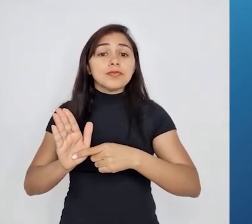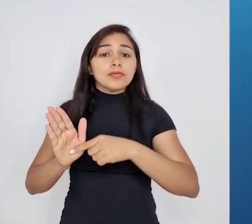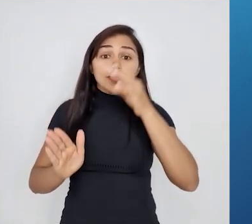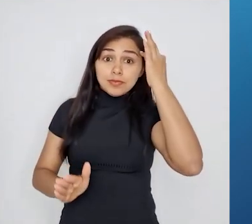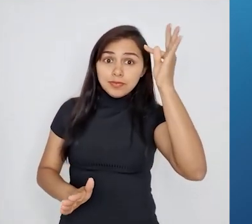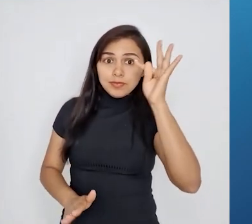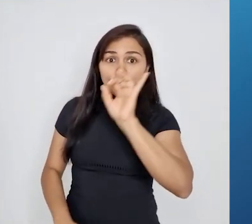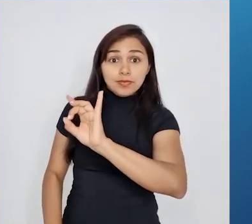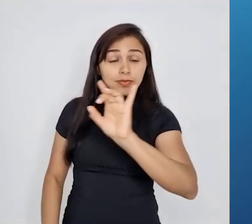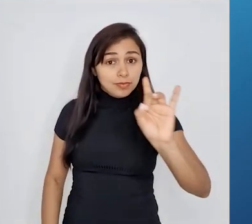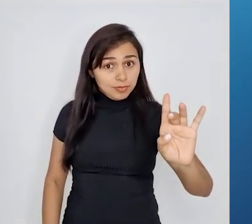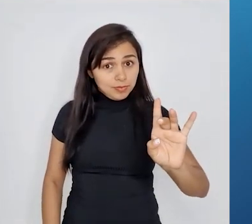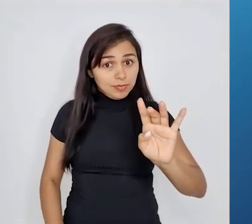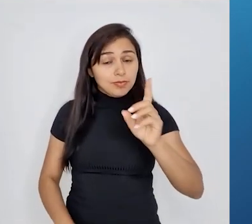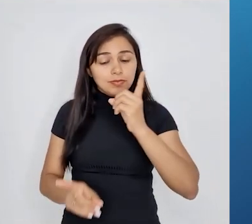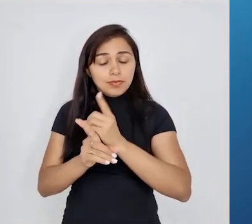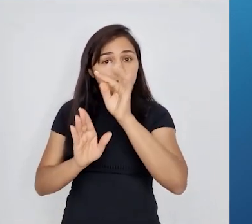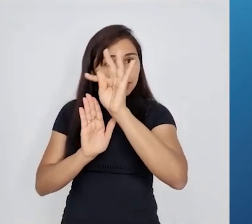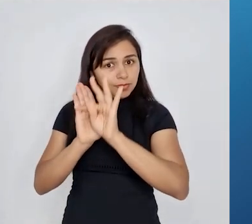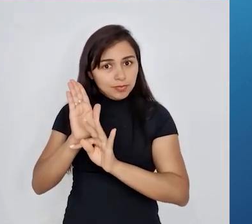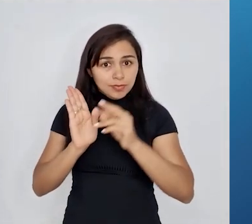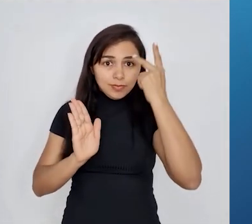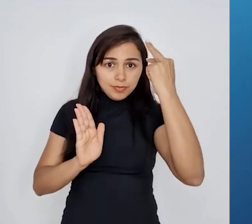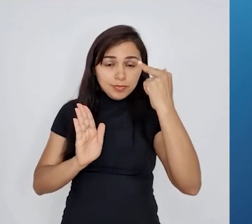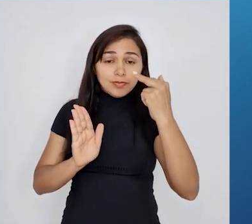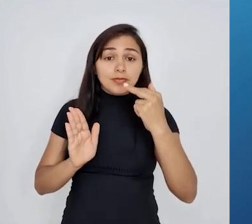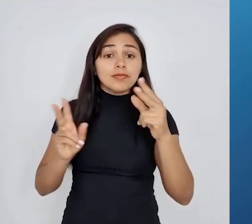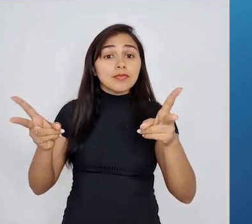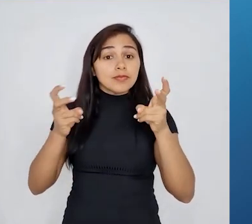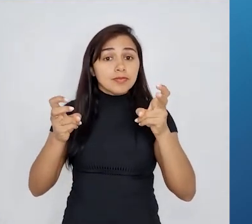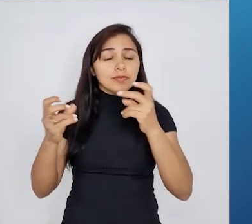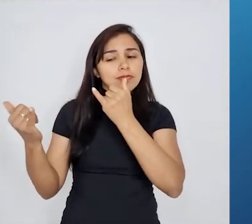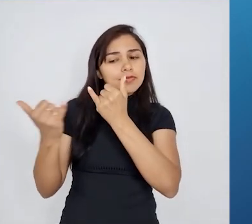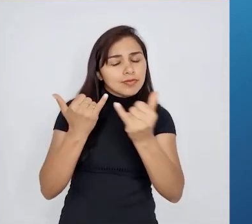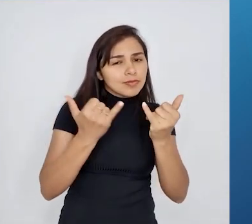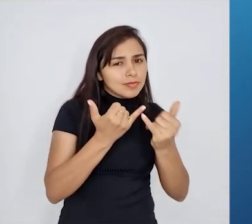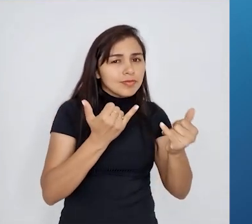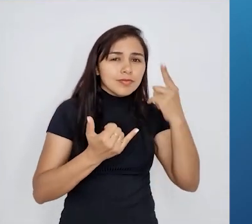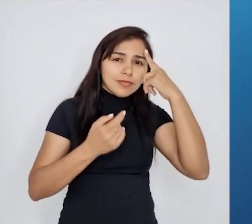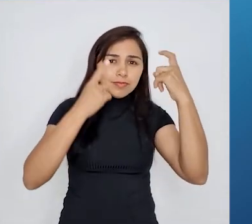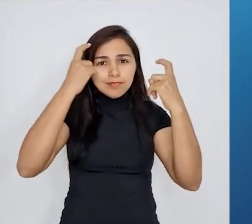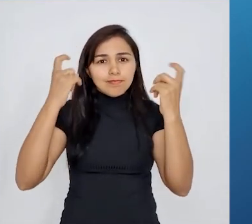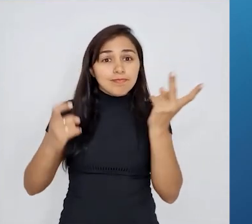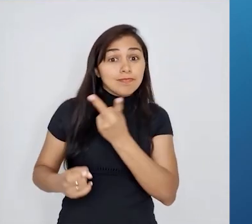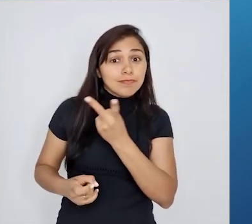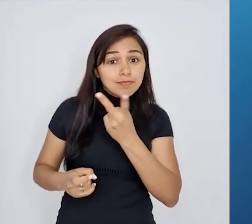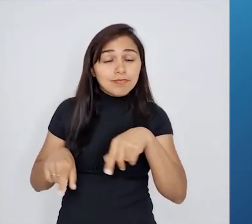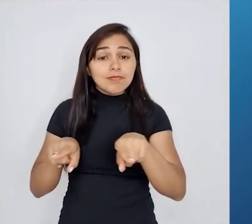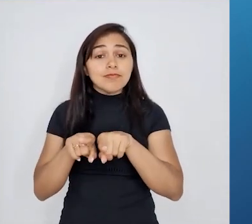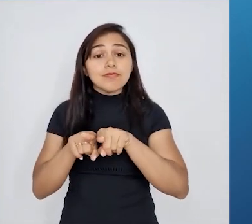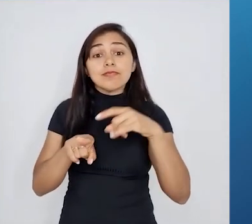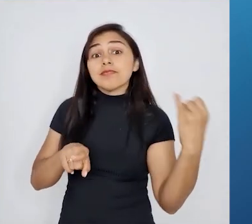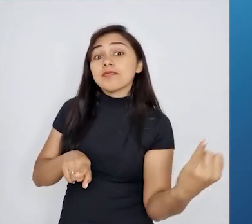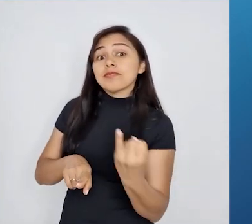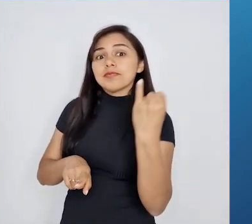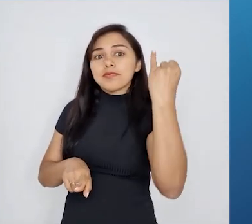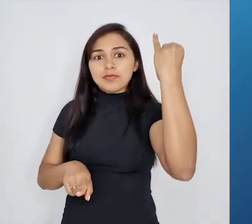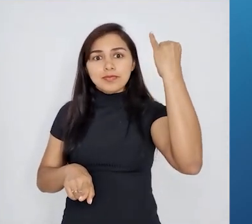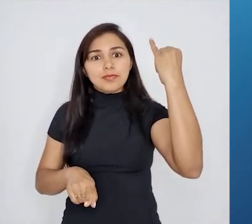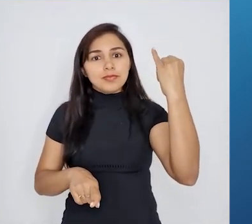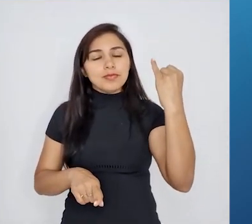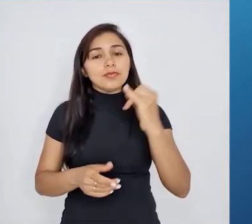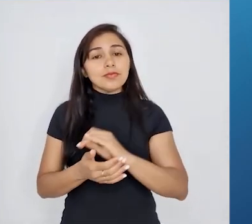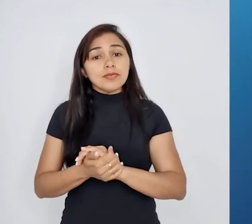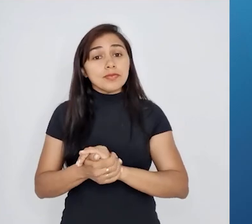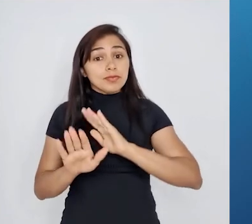e históricos, identificando semelhanças e diferenças entre essas ideias e sua importância para explicar a diversidade